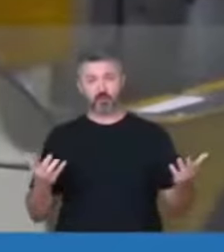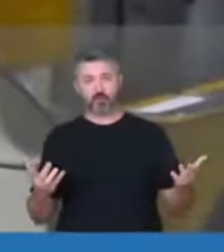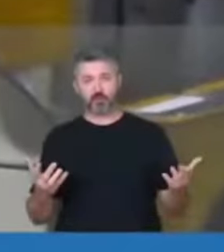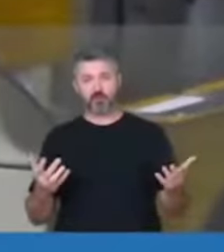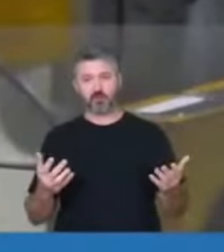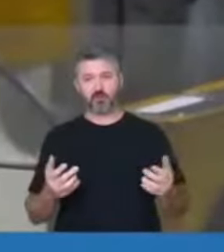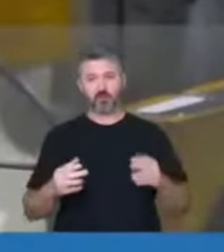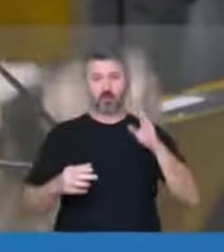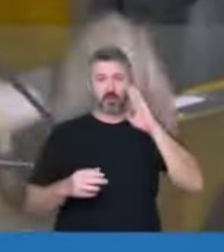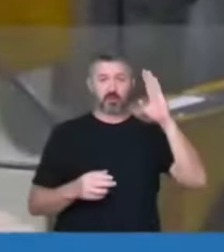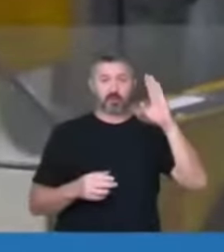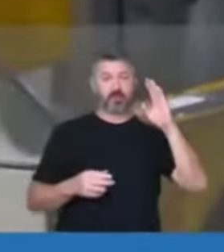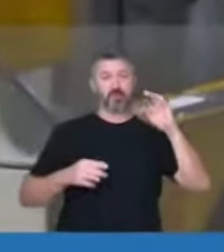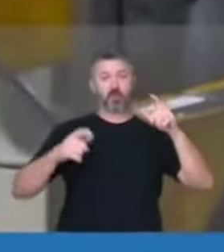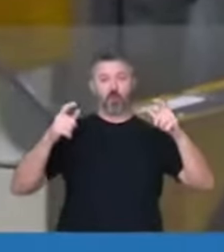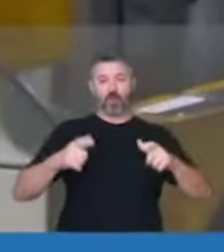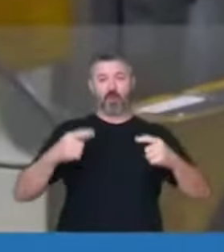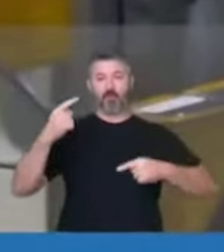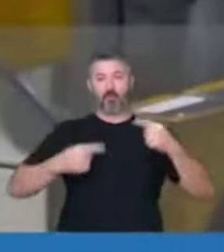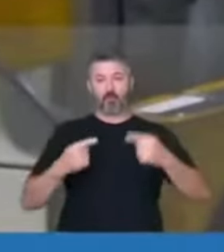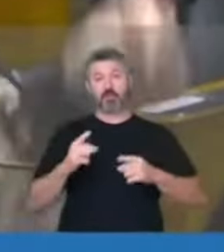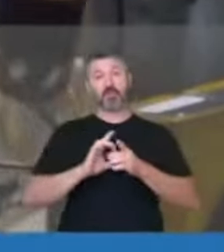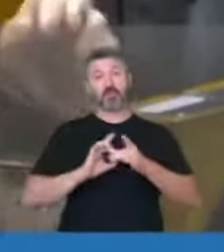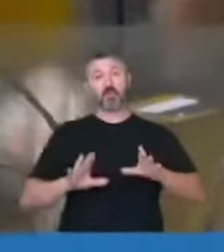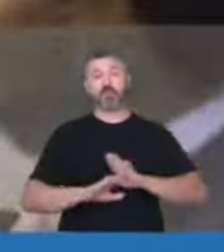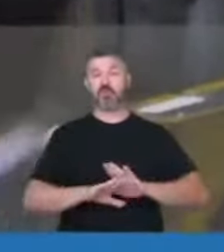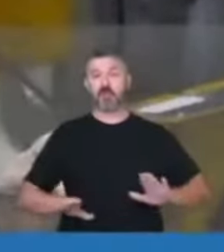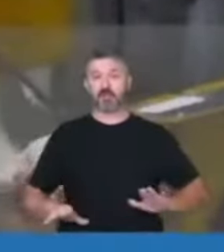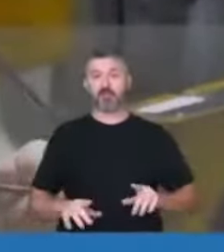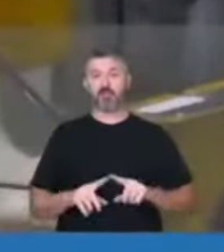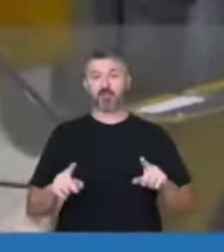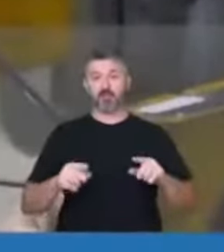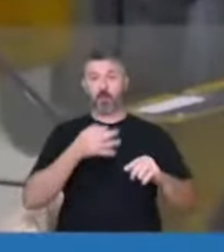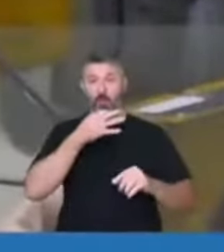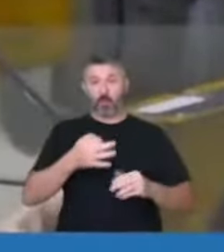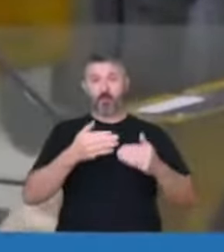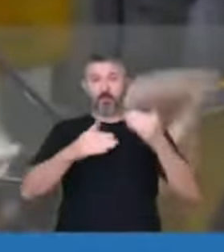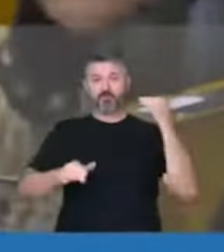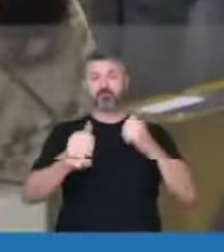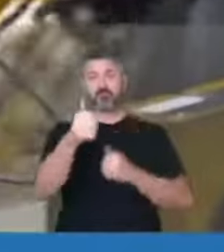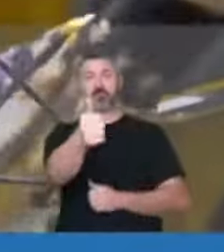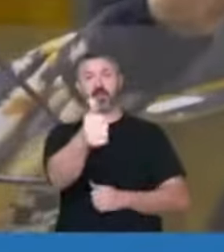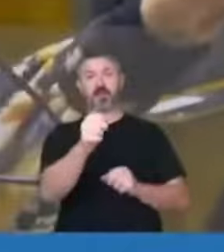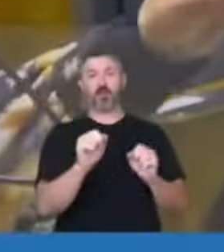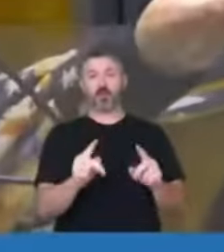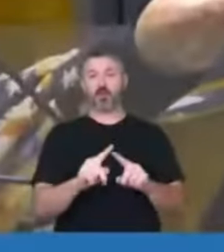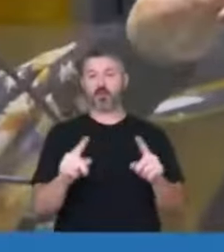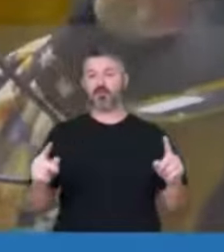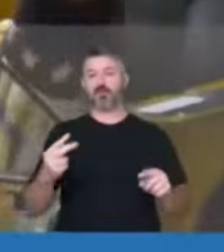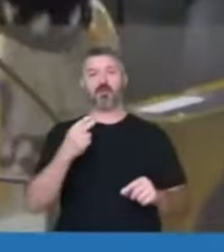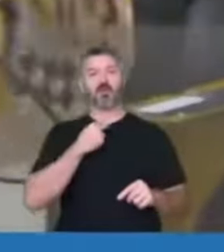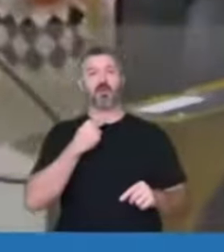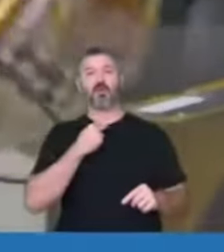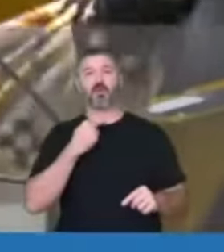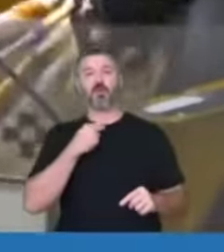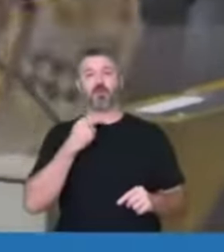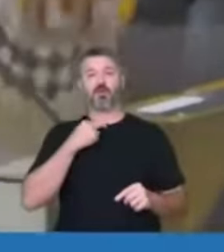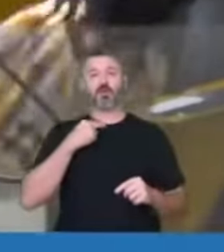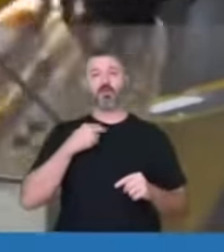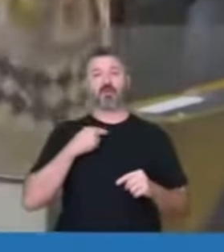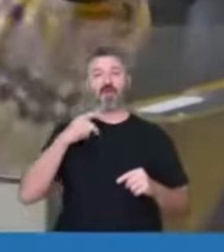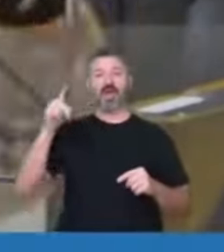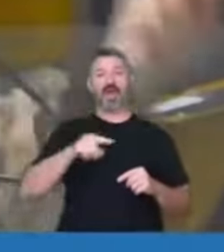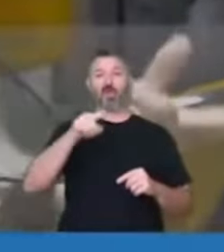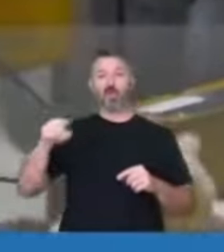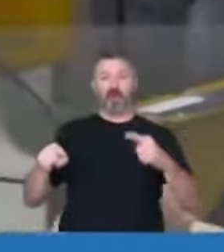prevalece o debate político, prevalece a democracia. A divergência pode acontecer, mas não pode acontecer a eliminação da